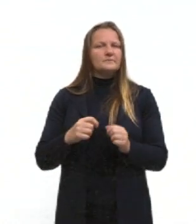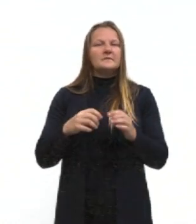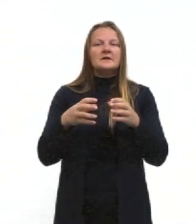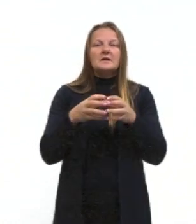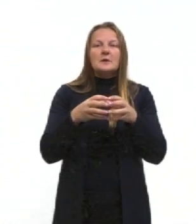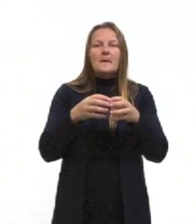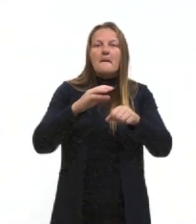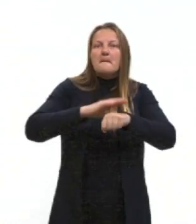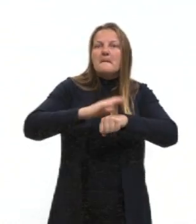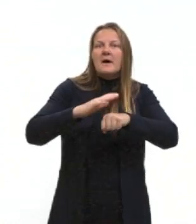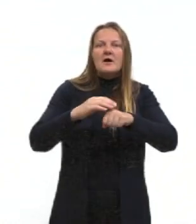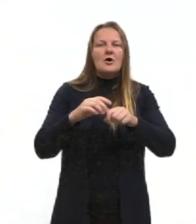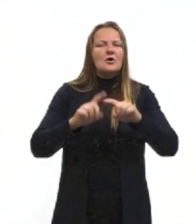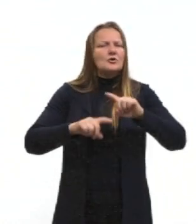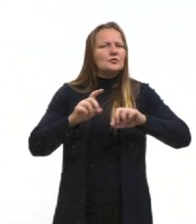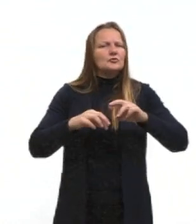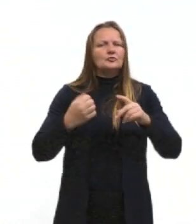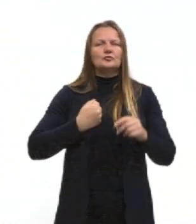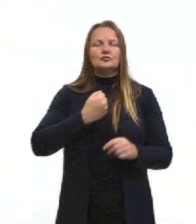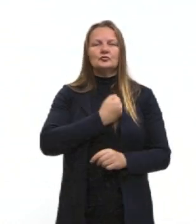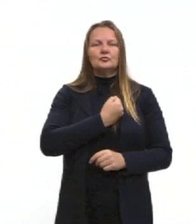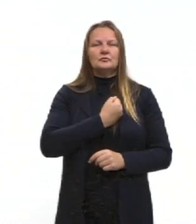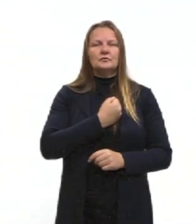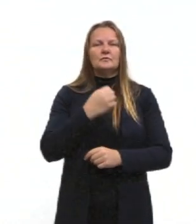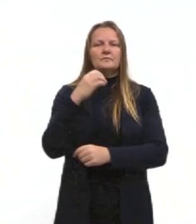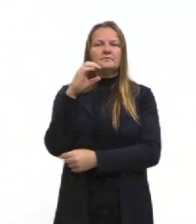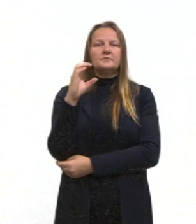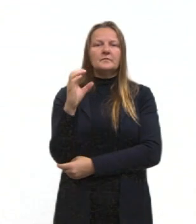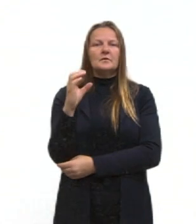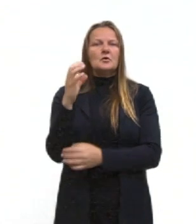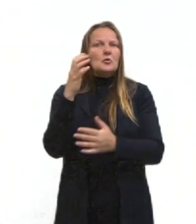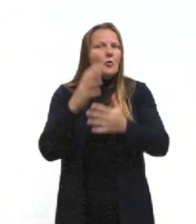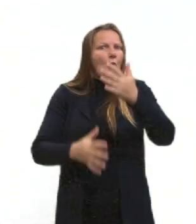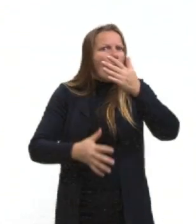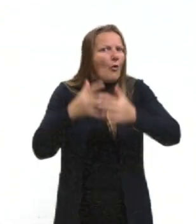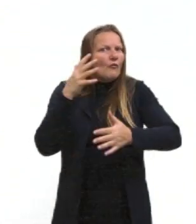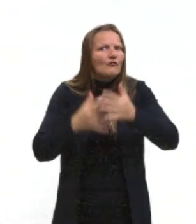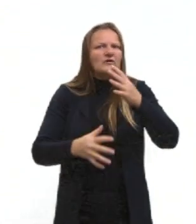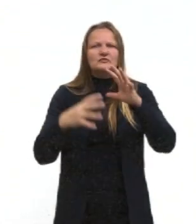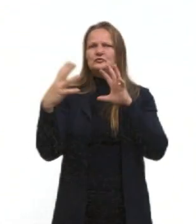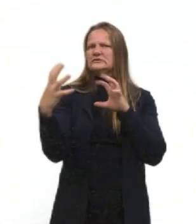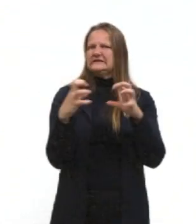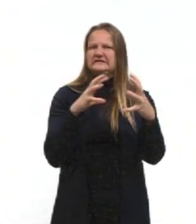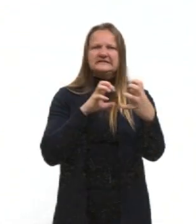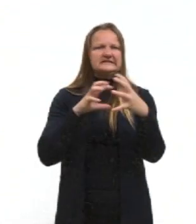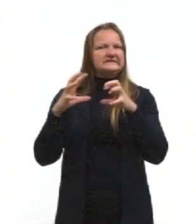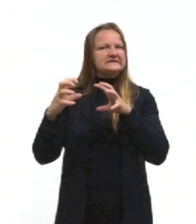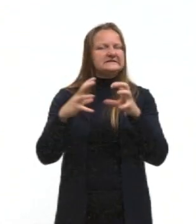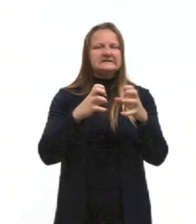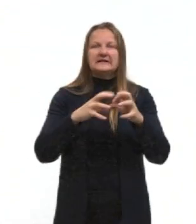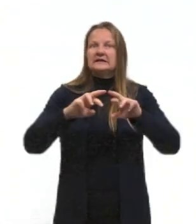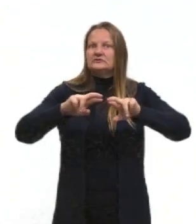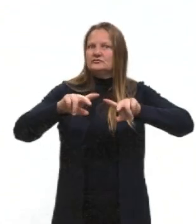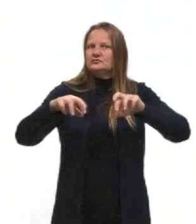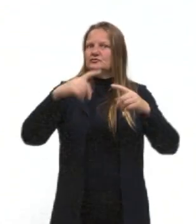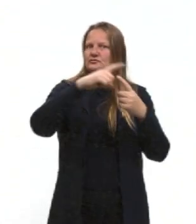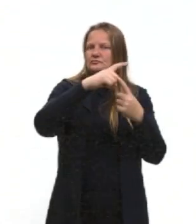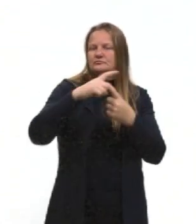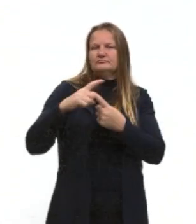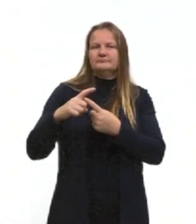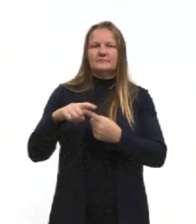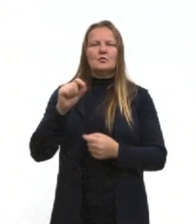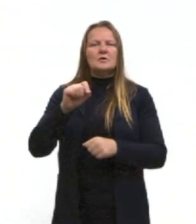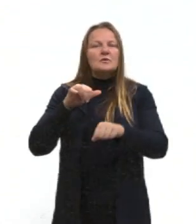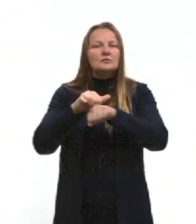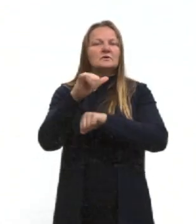maior número hoje de conflitos, tá, gurizada. É conflitos pequenos ou conflitos grandes, entre outras coisas. O que que acontece?